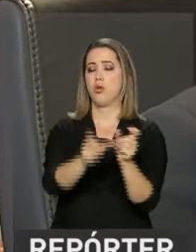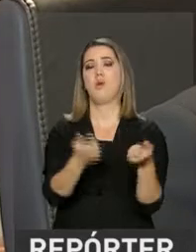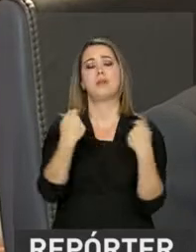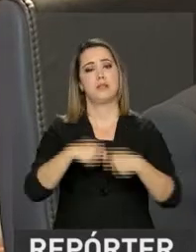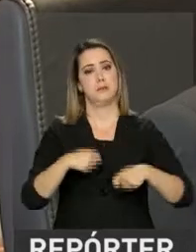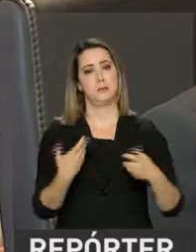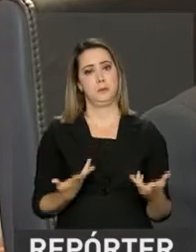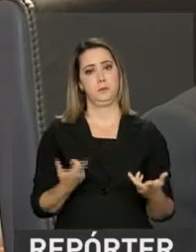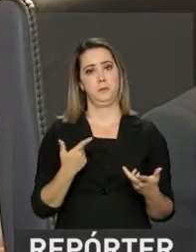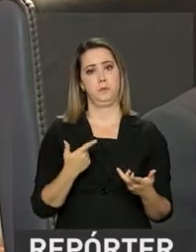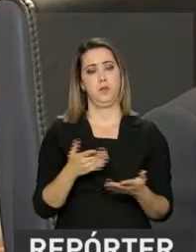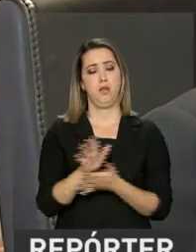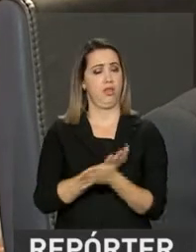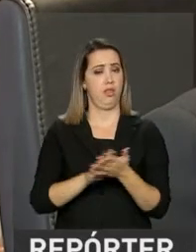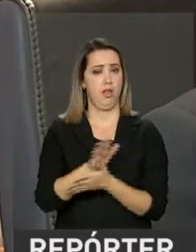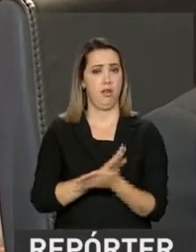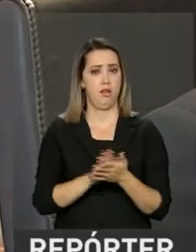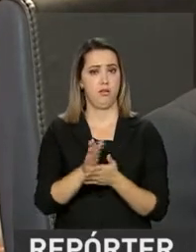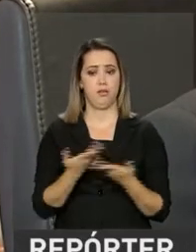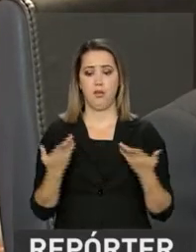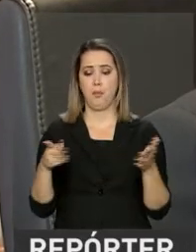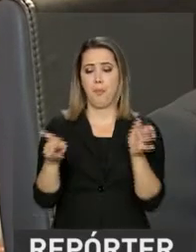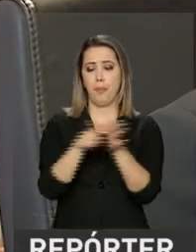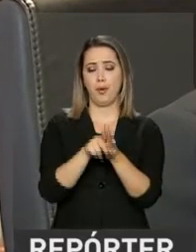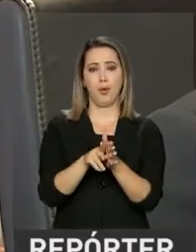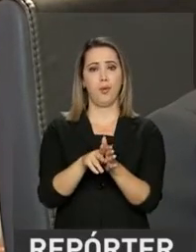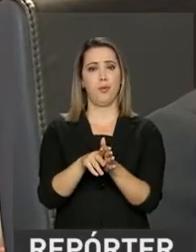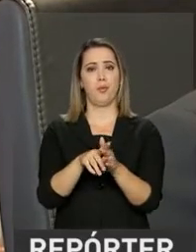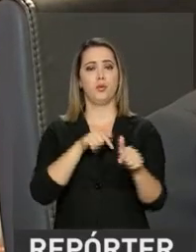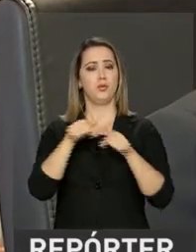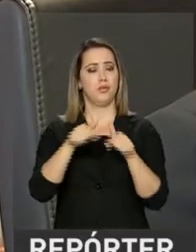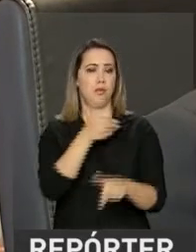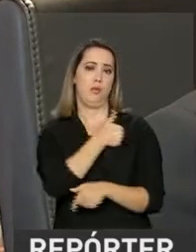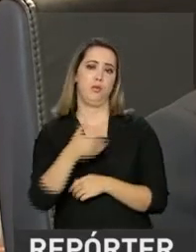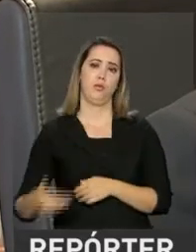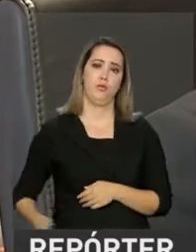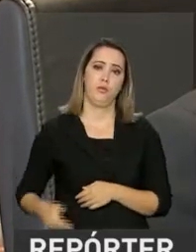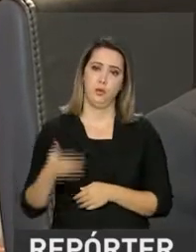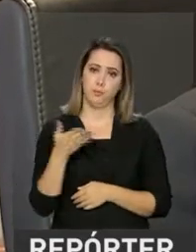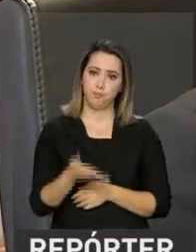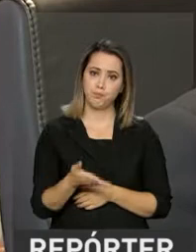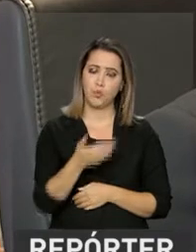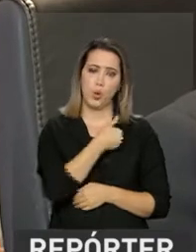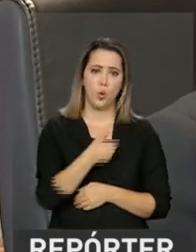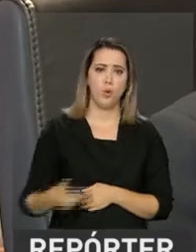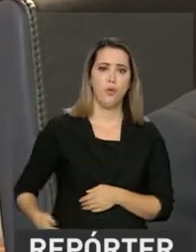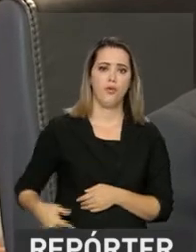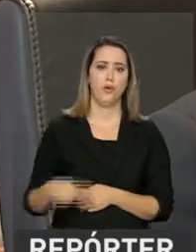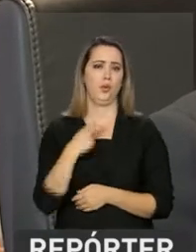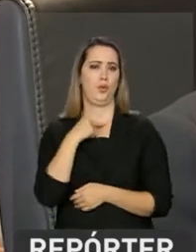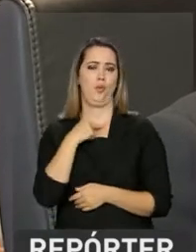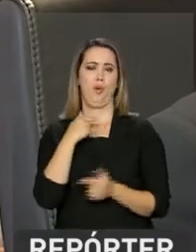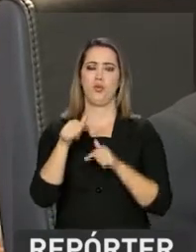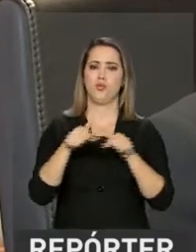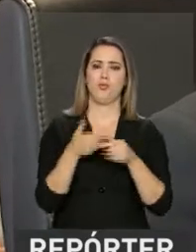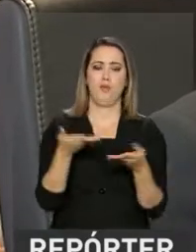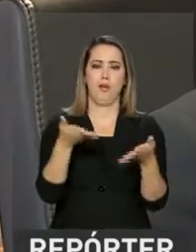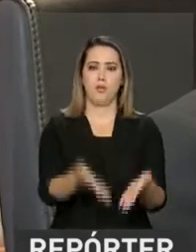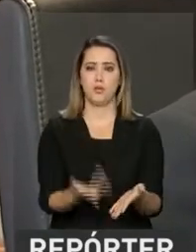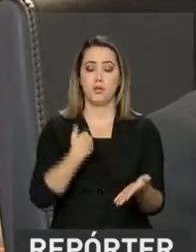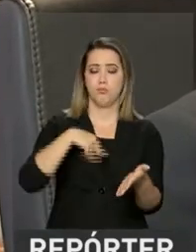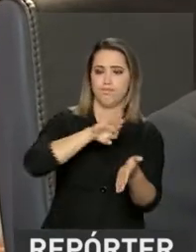e nenhuma dessas dimensões fazem parte da atividade finalística do Estado. O Estado não deve existir para isso. Então, nós estamos